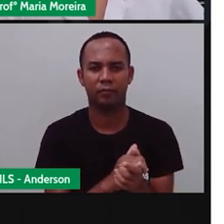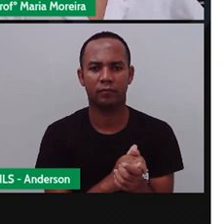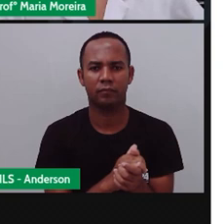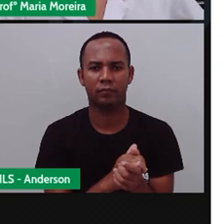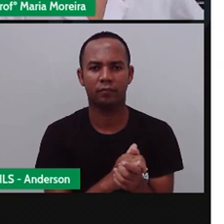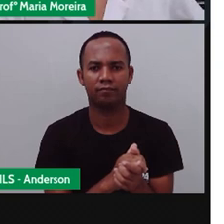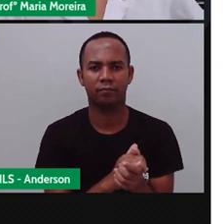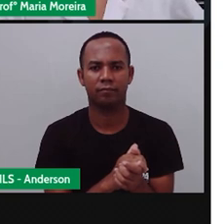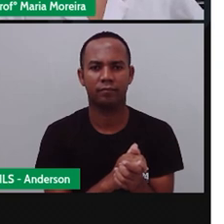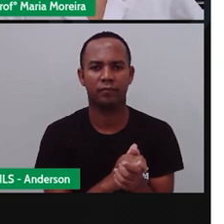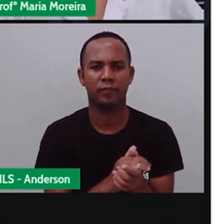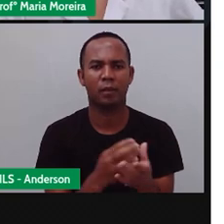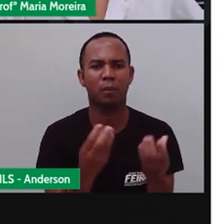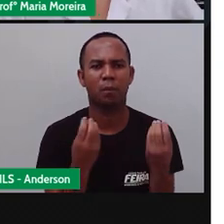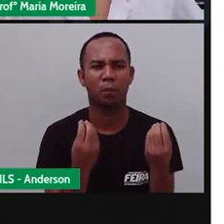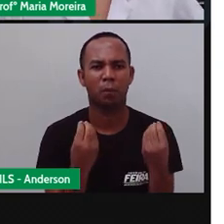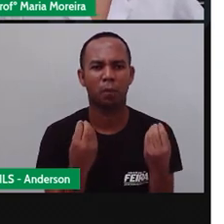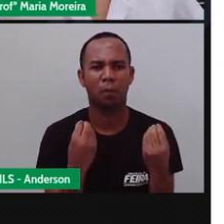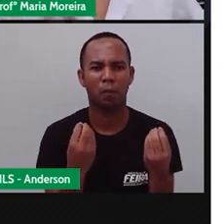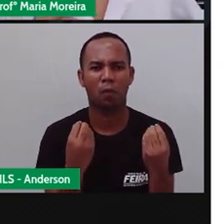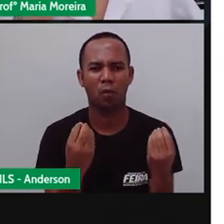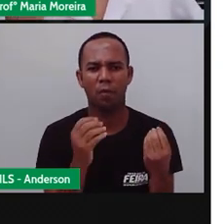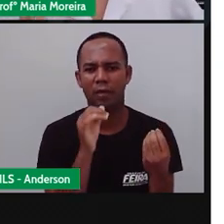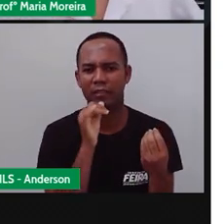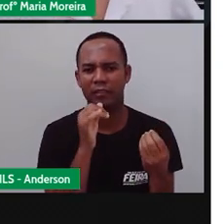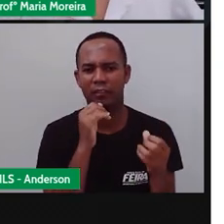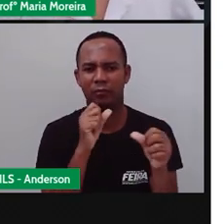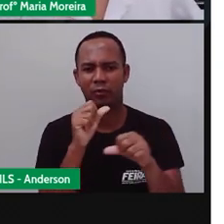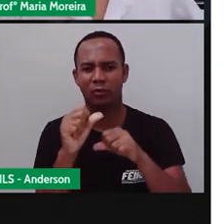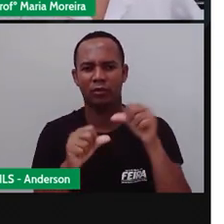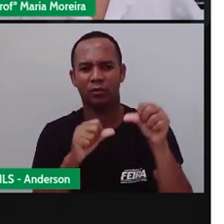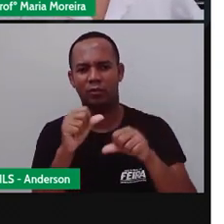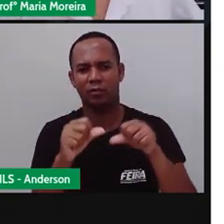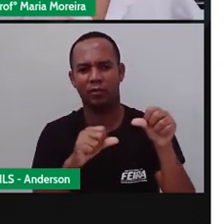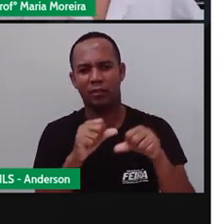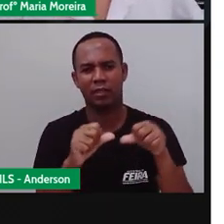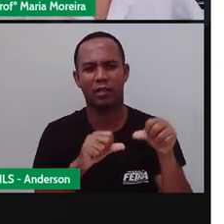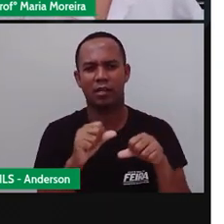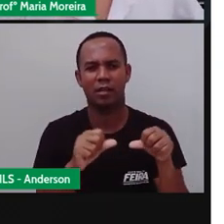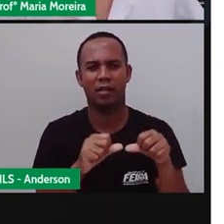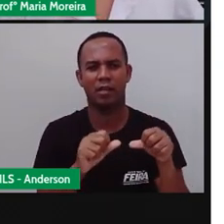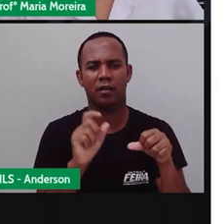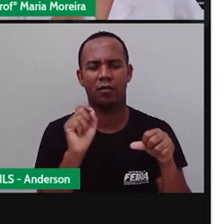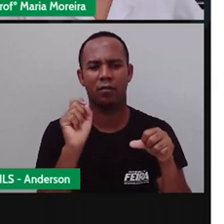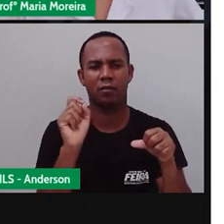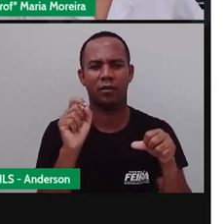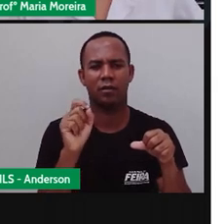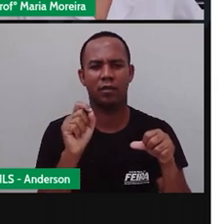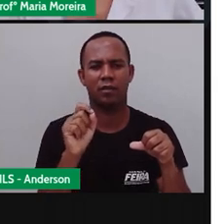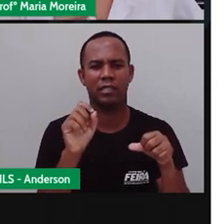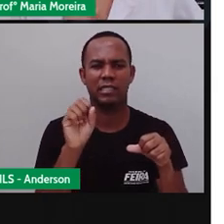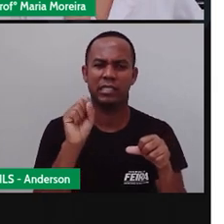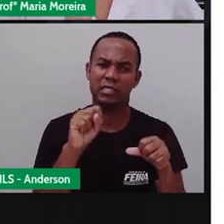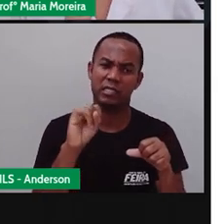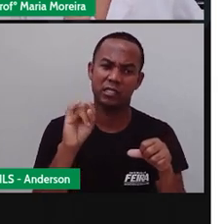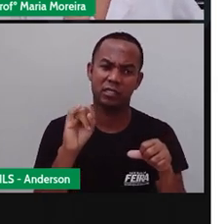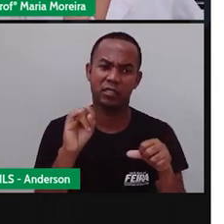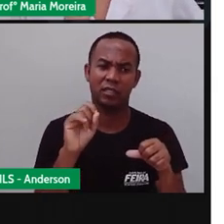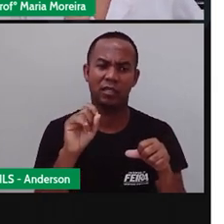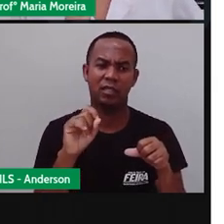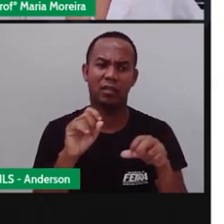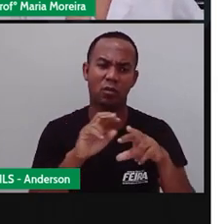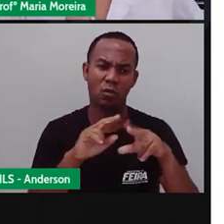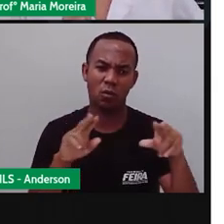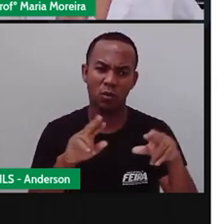Não era lógico que fosse justamente o contrário? Se as